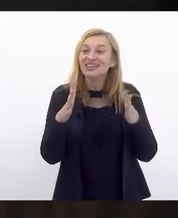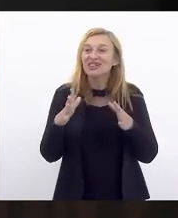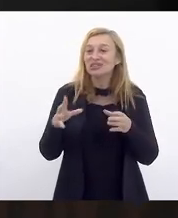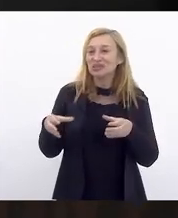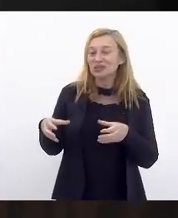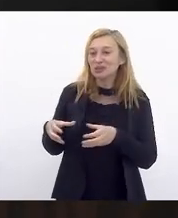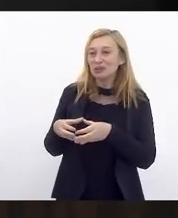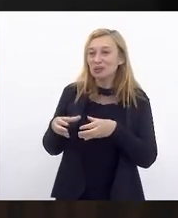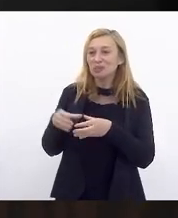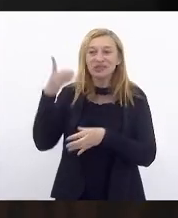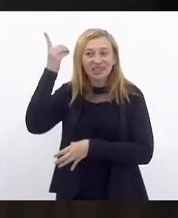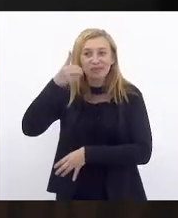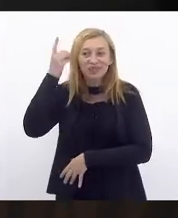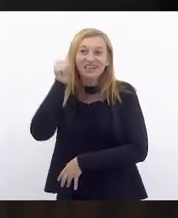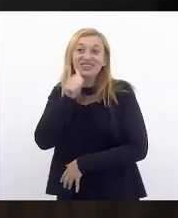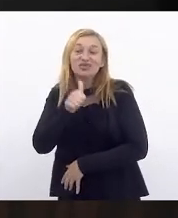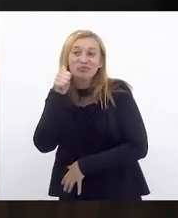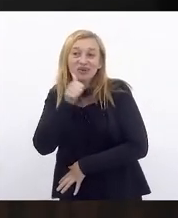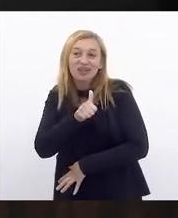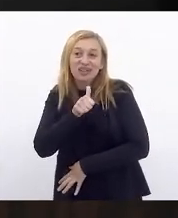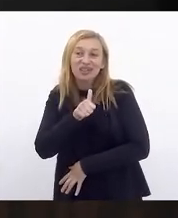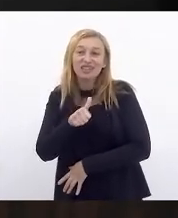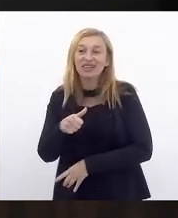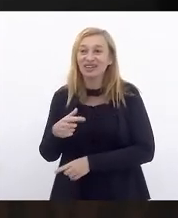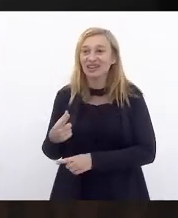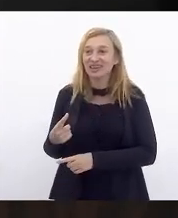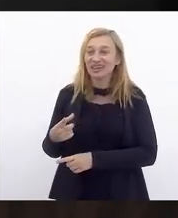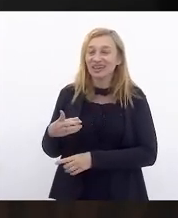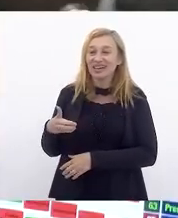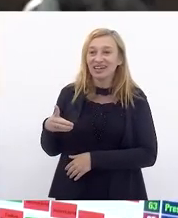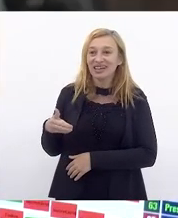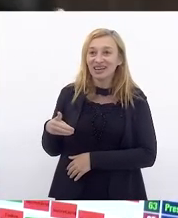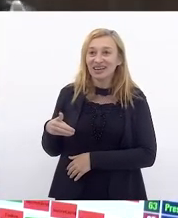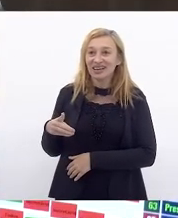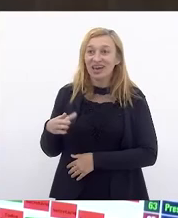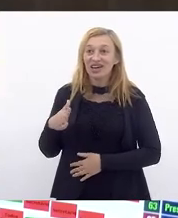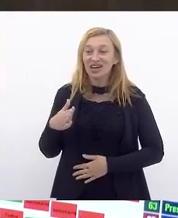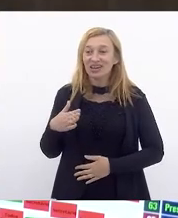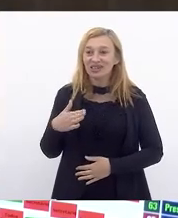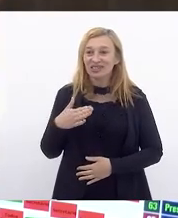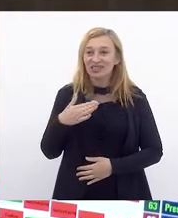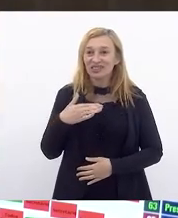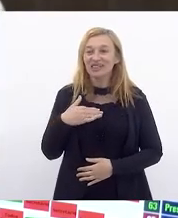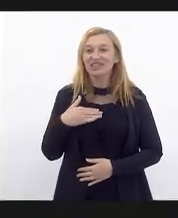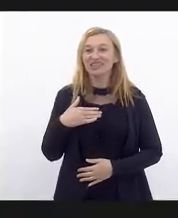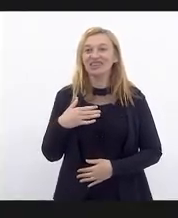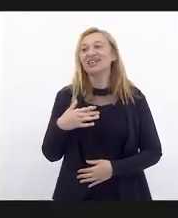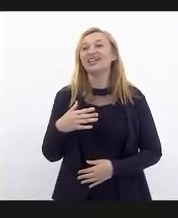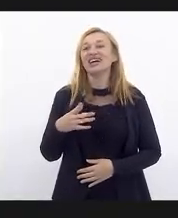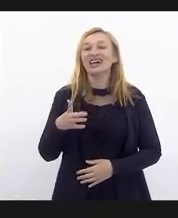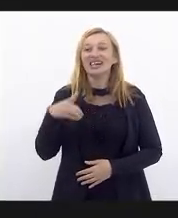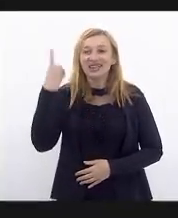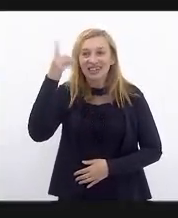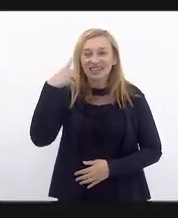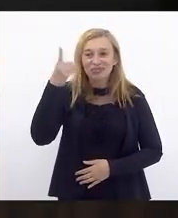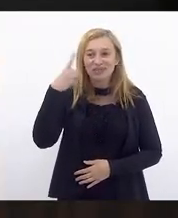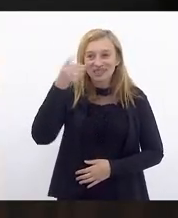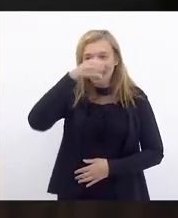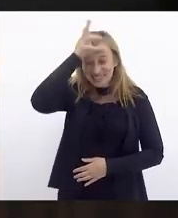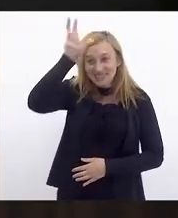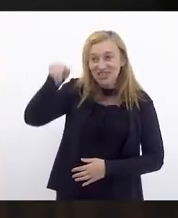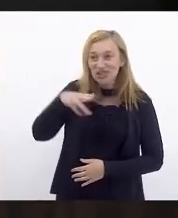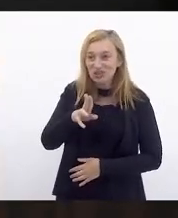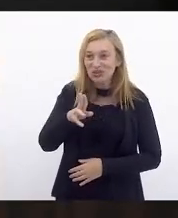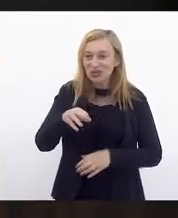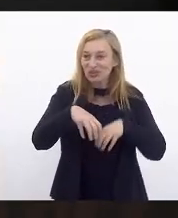feminina, está aqui a deputada... Inclusive online, né, presidente? A deputada Tia Ju Olaire,